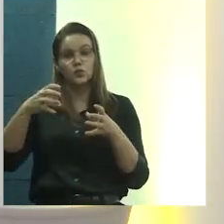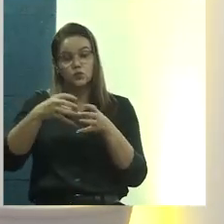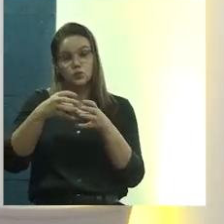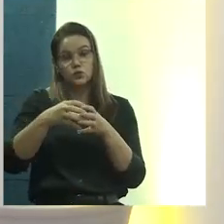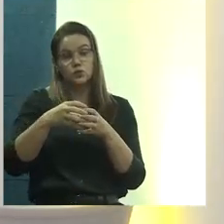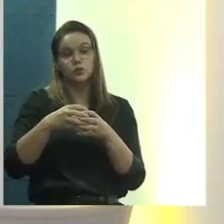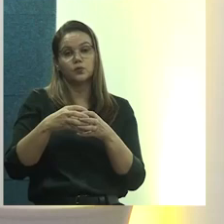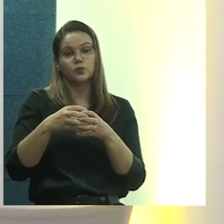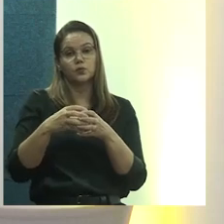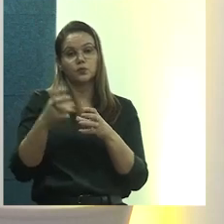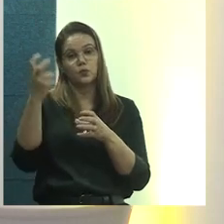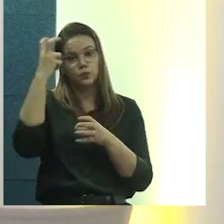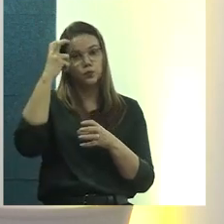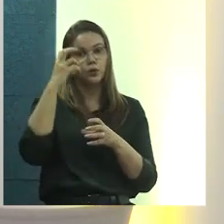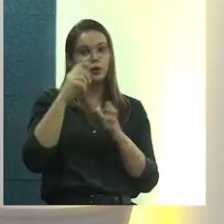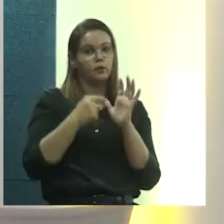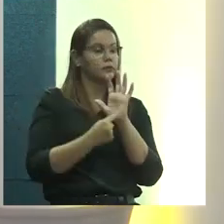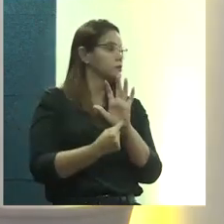apresentação.